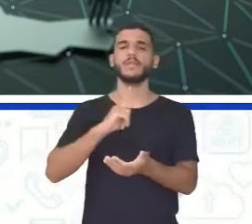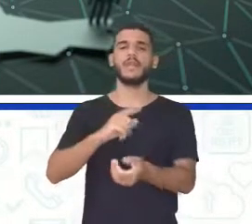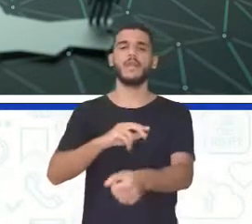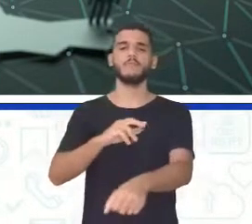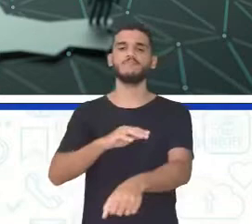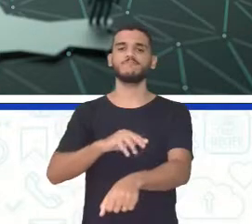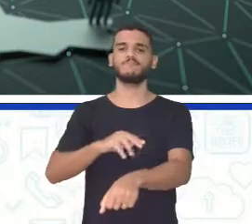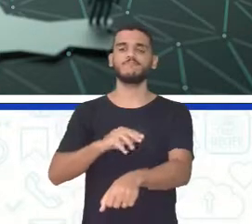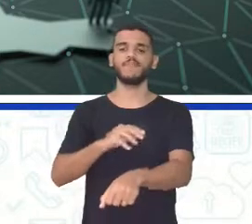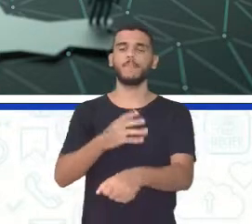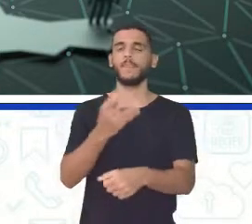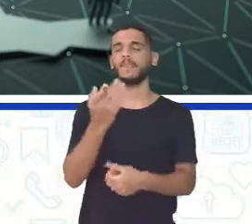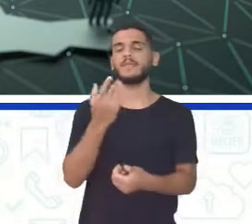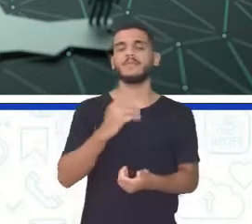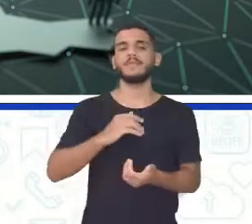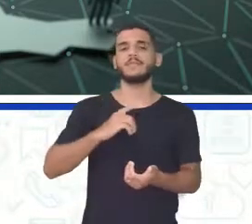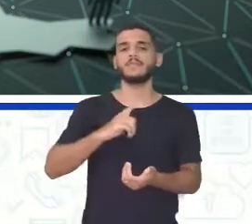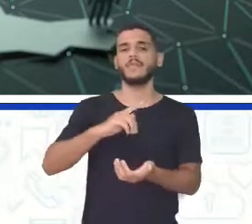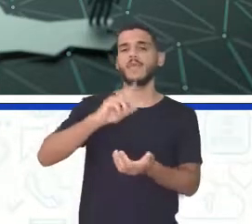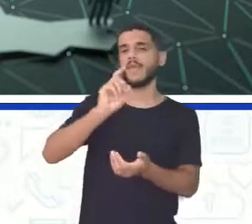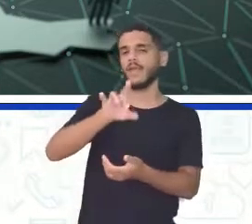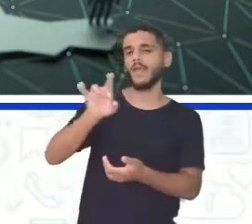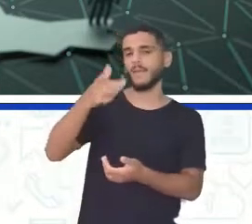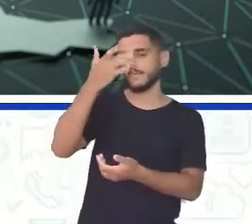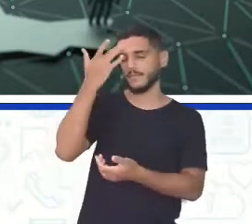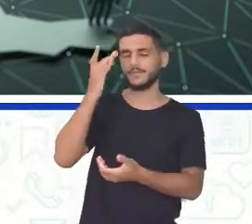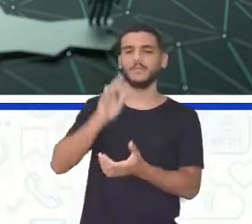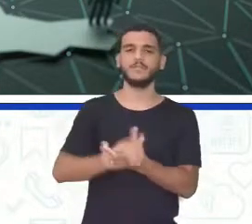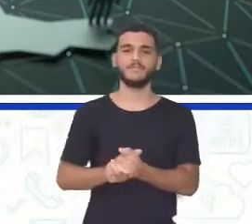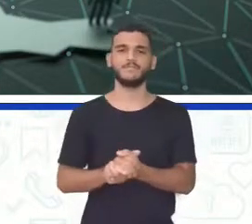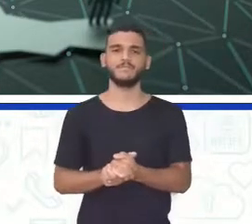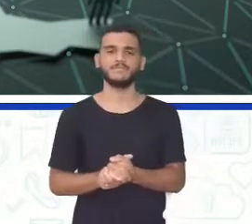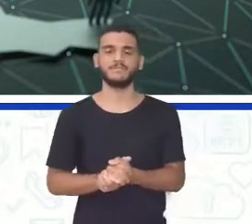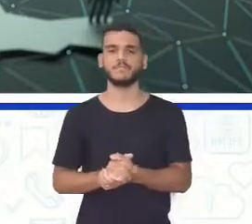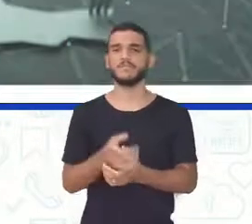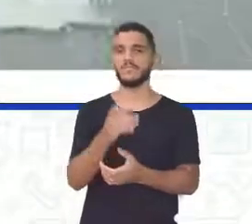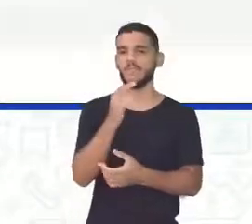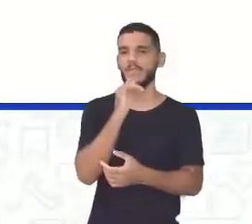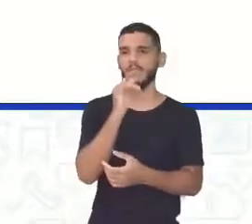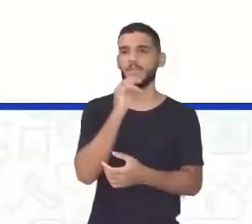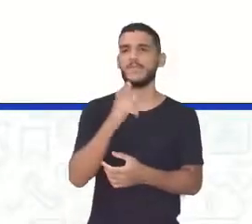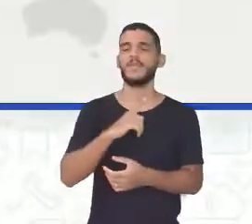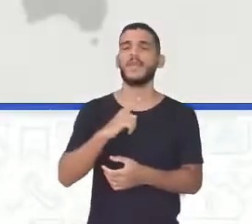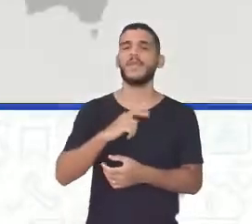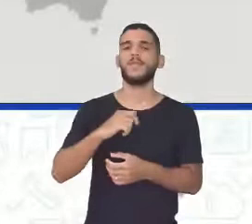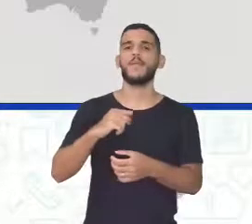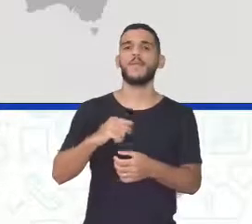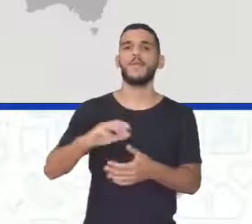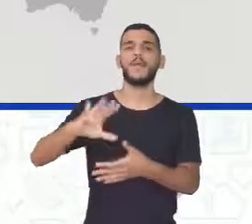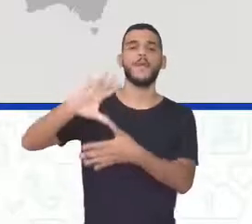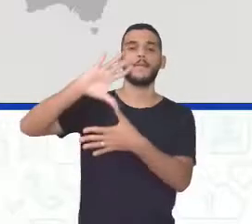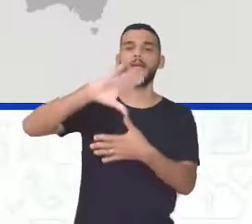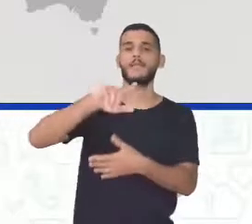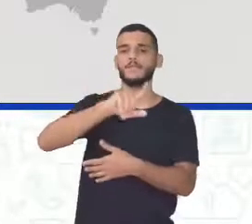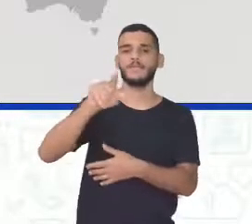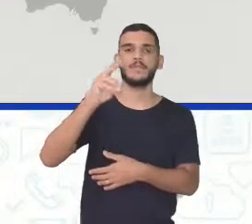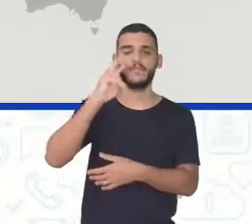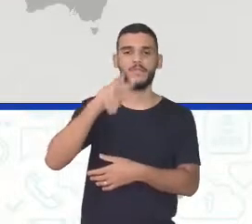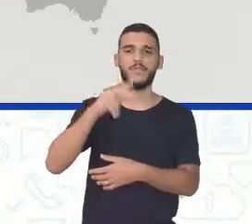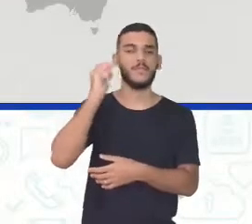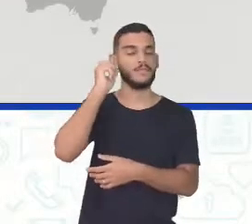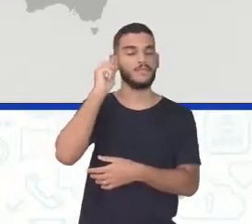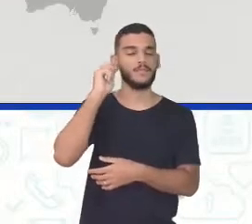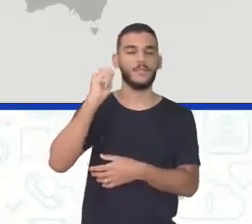embutido Por estar nessa questão Lembra que Por exemplo A própria teoria Diz assim A gente vai ver aí no mapa Já já Eu vou trazer O Estreito de Bering